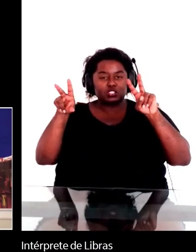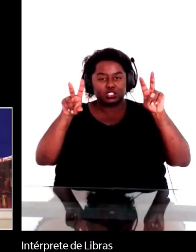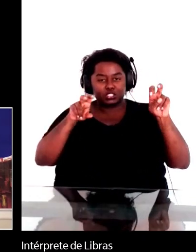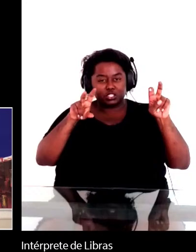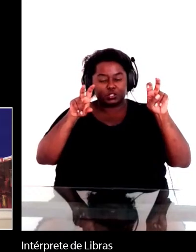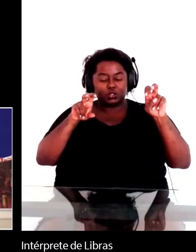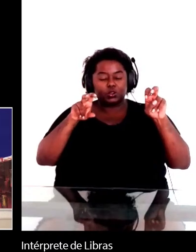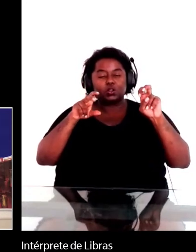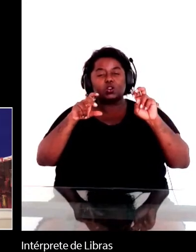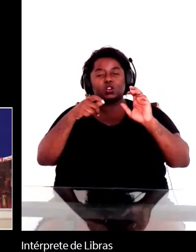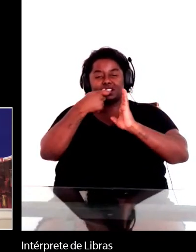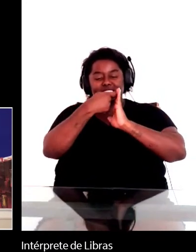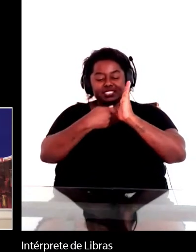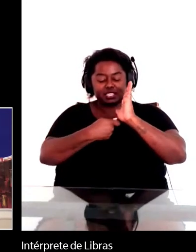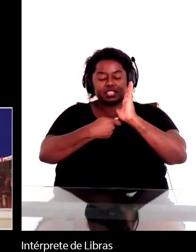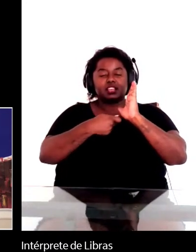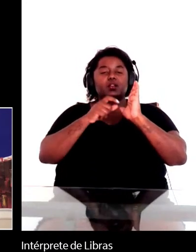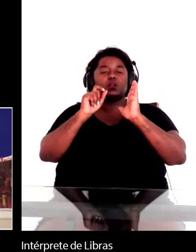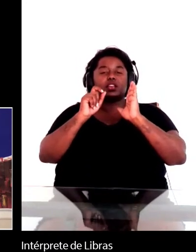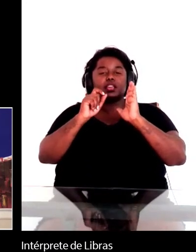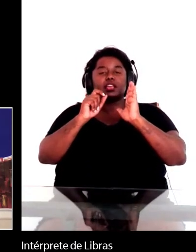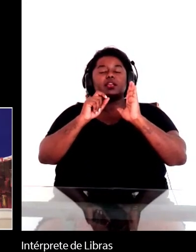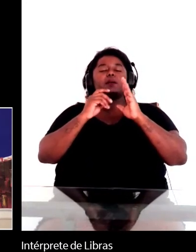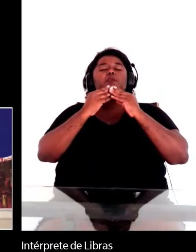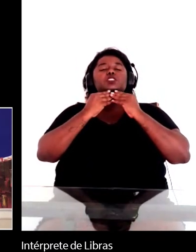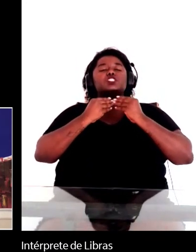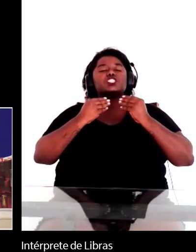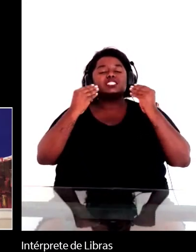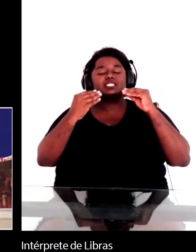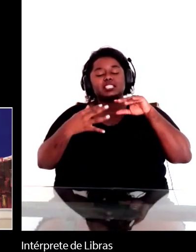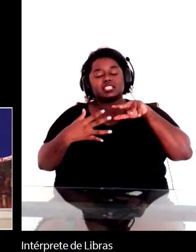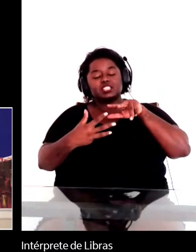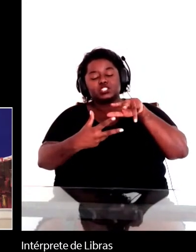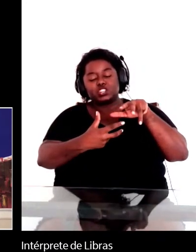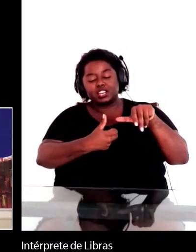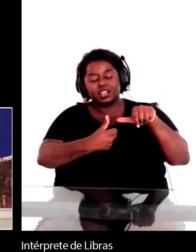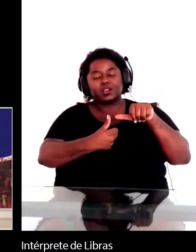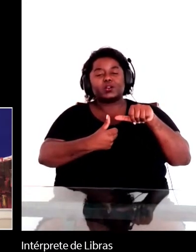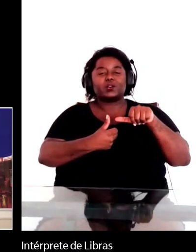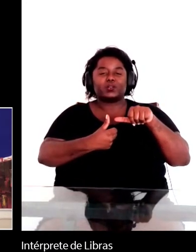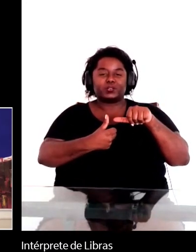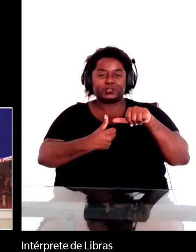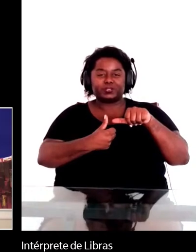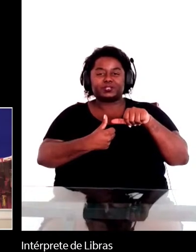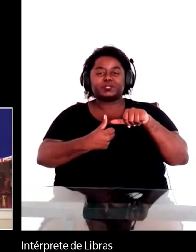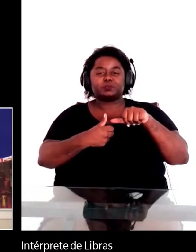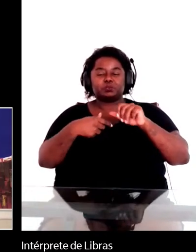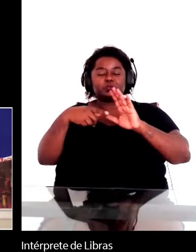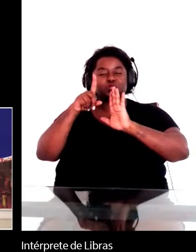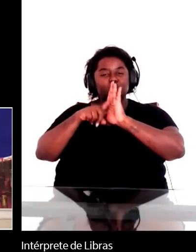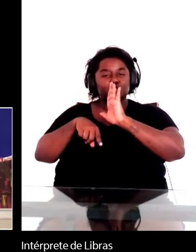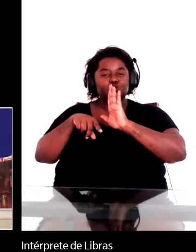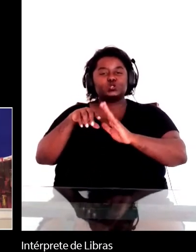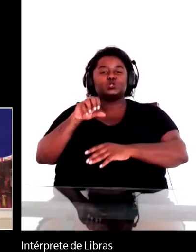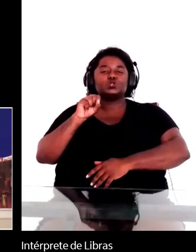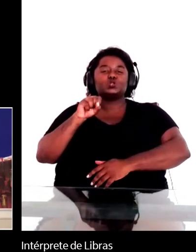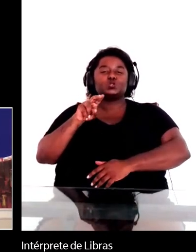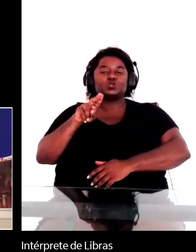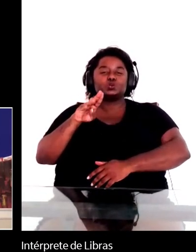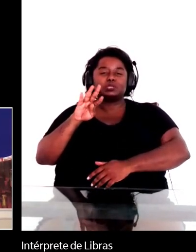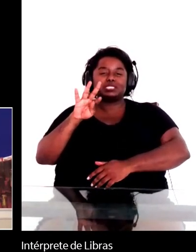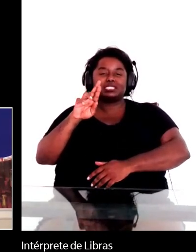resenha Machado de Assis internacional por subtração ou seja por subtração do que seria